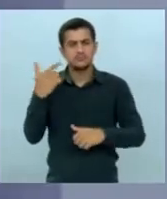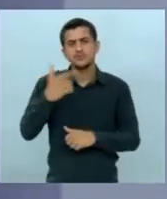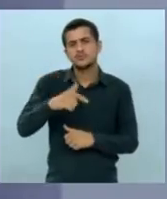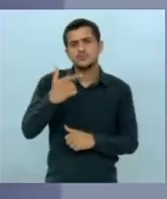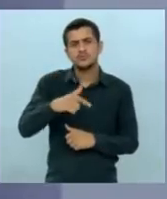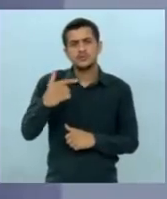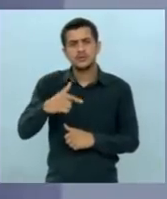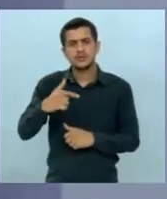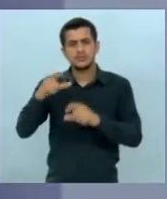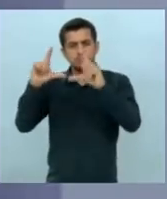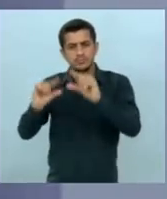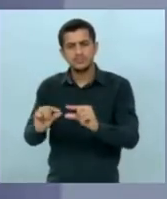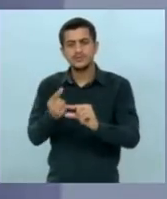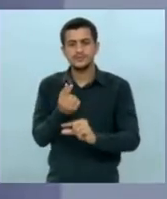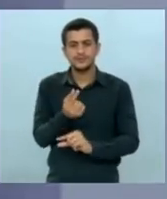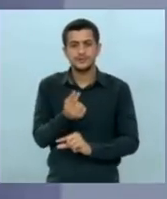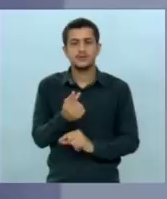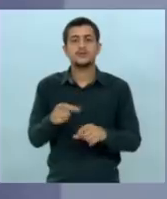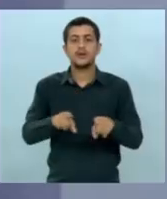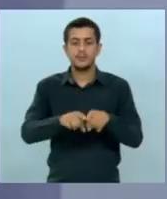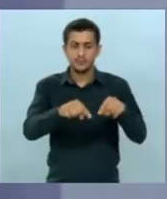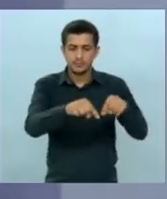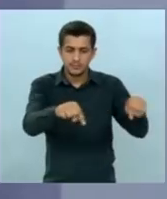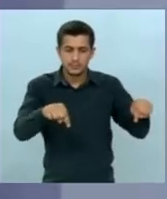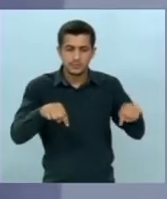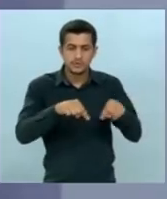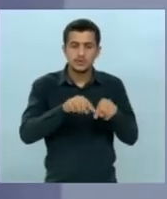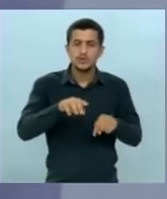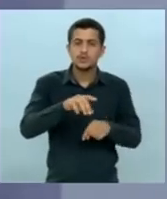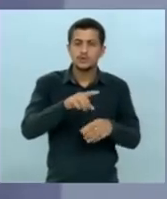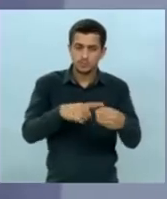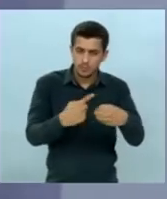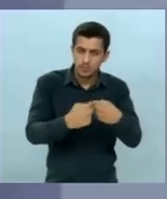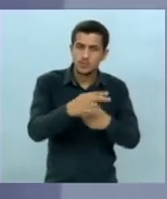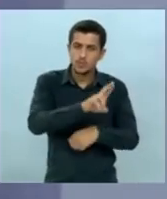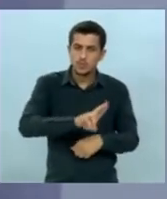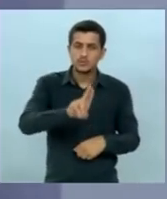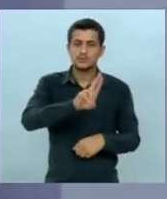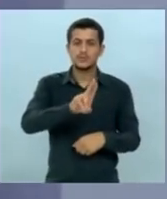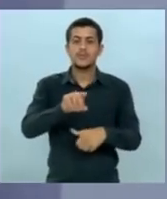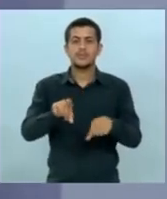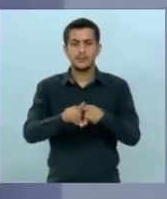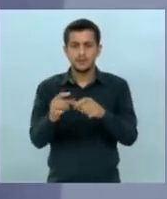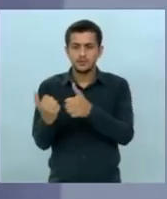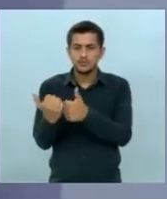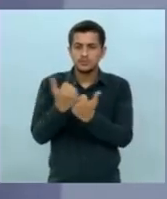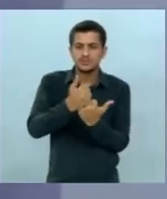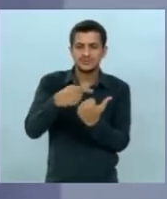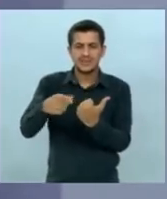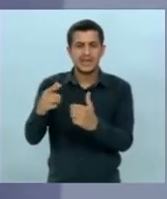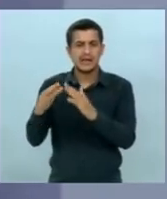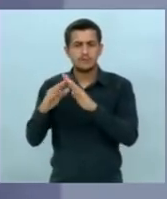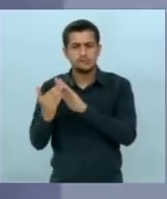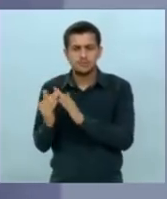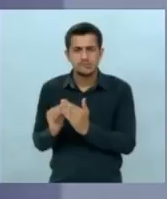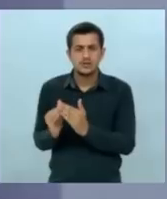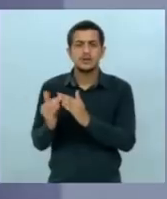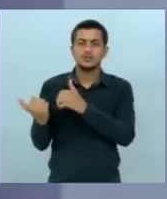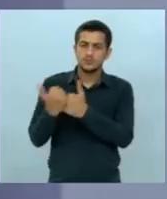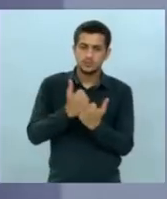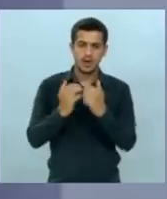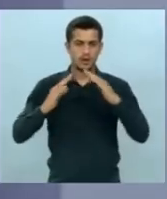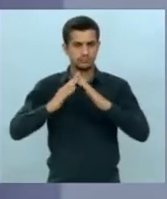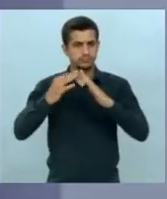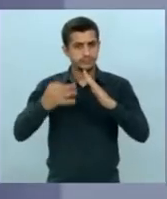financiamento criamos o lote urbanizado criamos o programa de substituição de moradias precárias usamos o